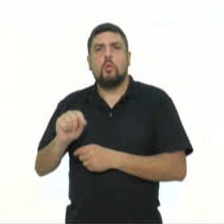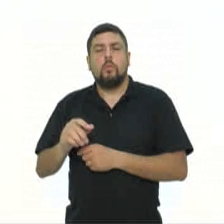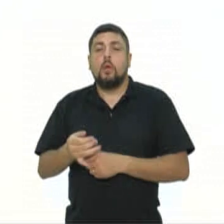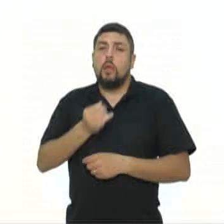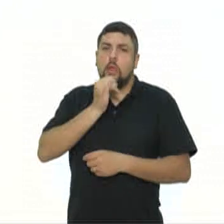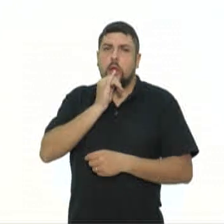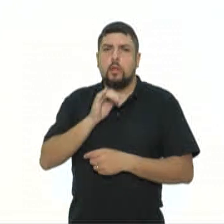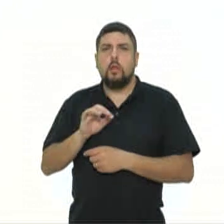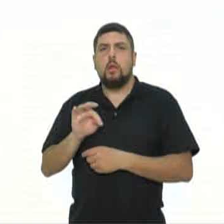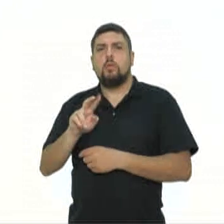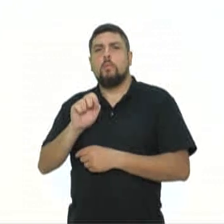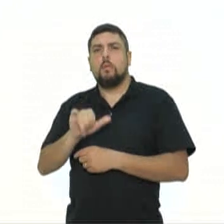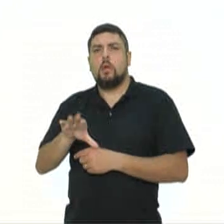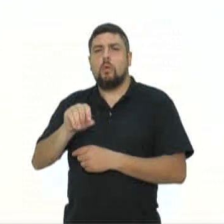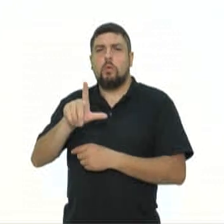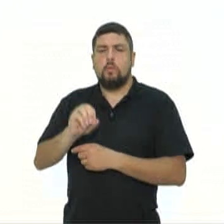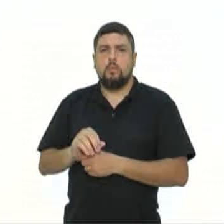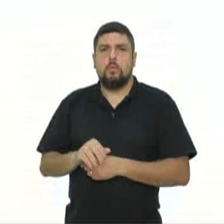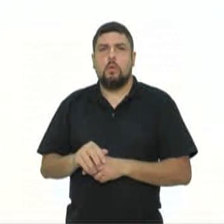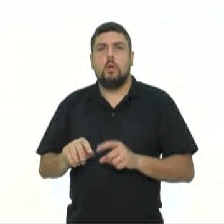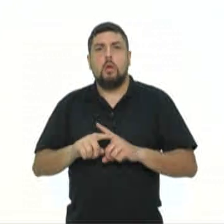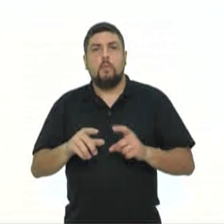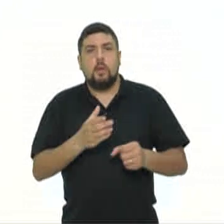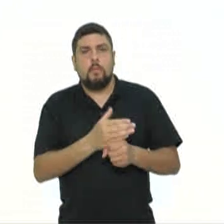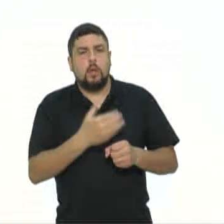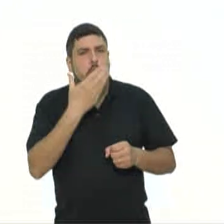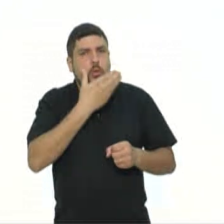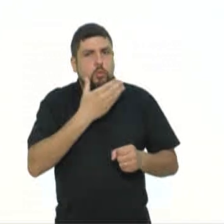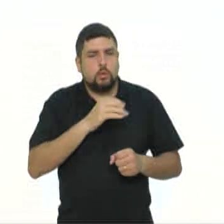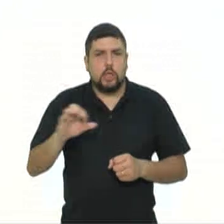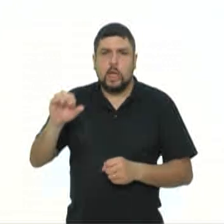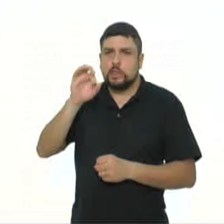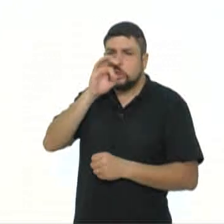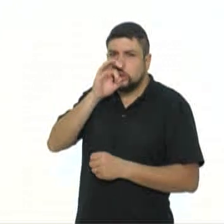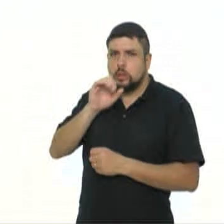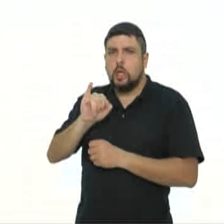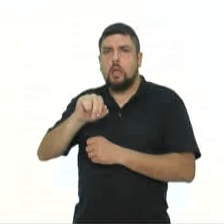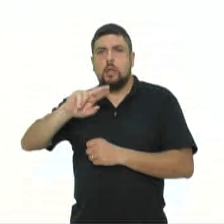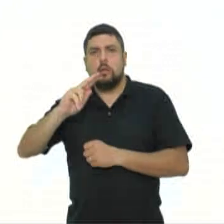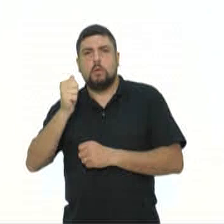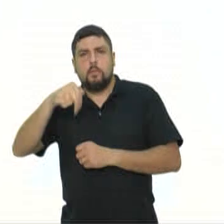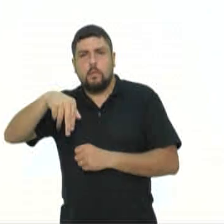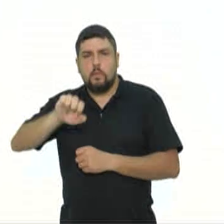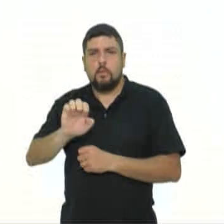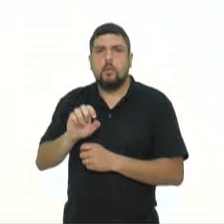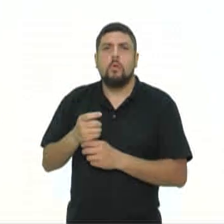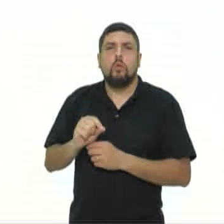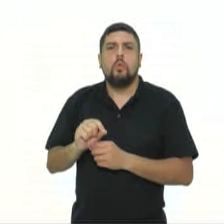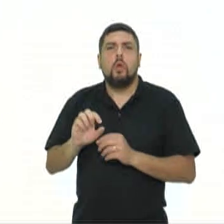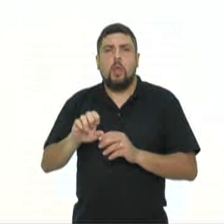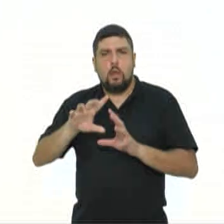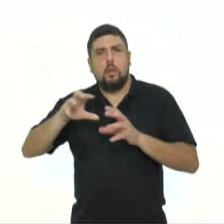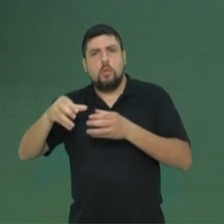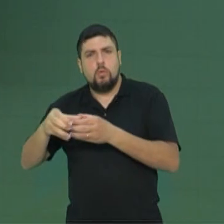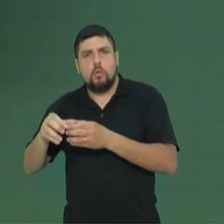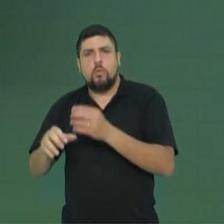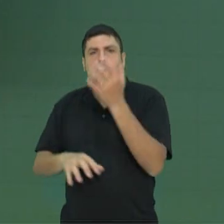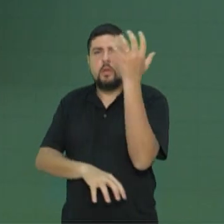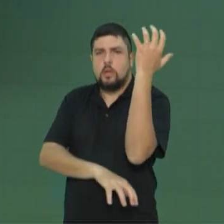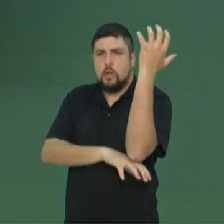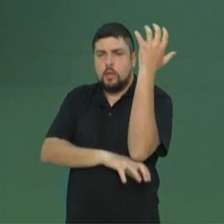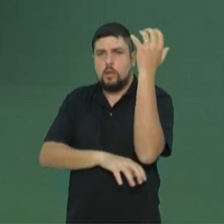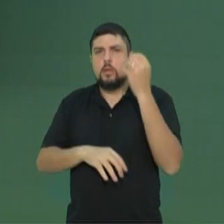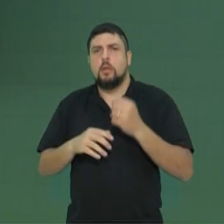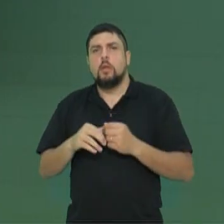tubérculos. Já a batata doce, a cenoura, beterraba, o aipim e o inhame, apesar de semelhantes aos tubérculos, pertencem ao grupo das raízes.